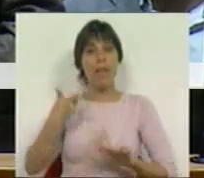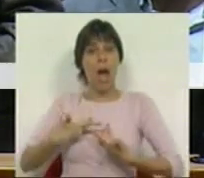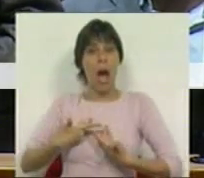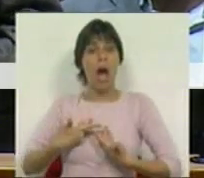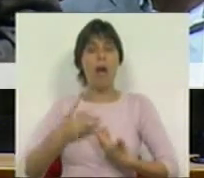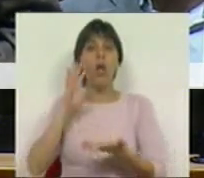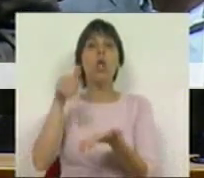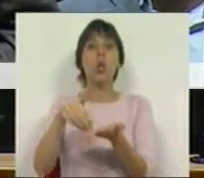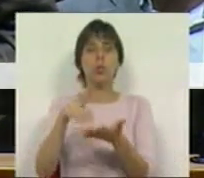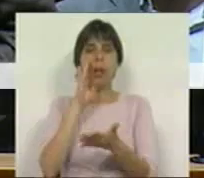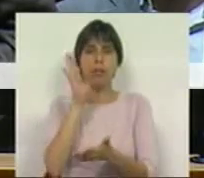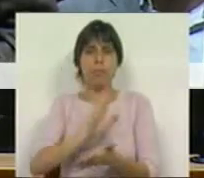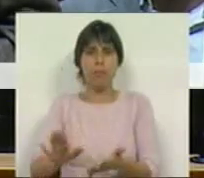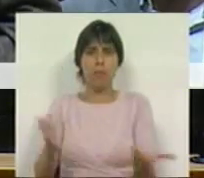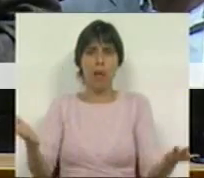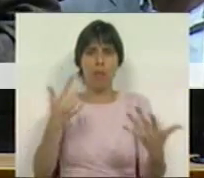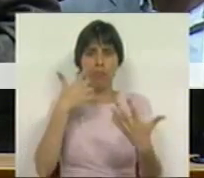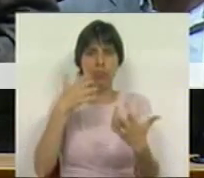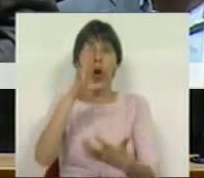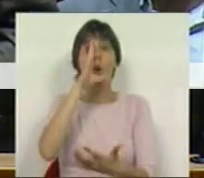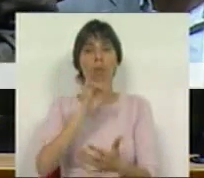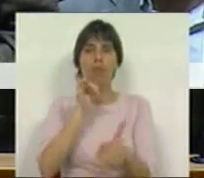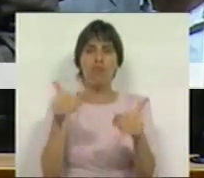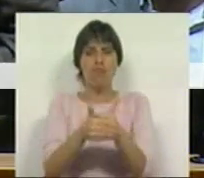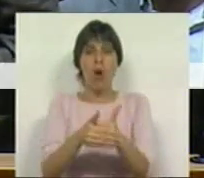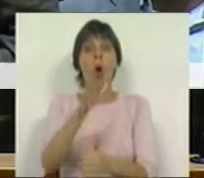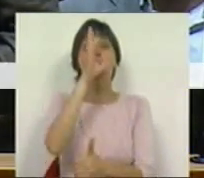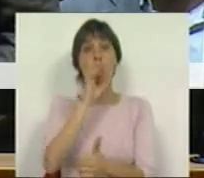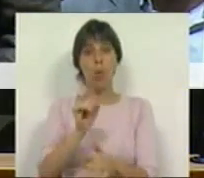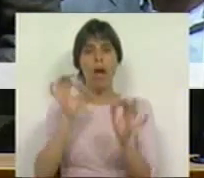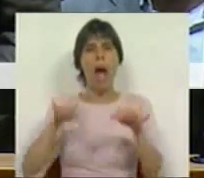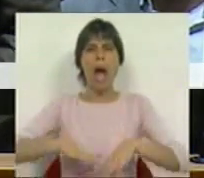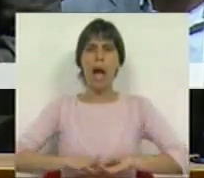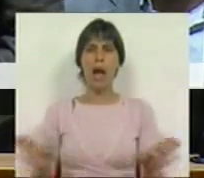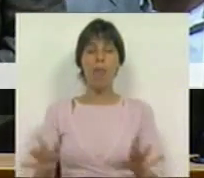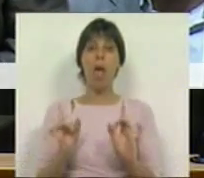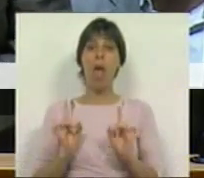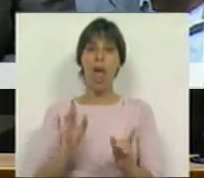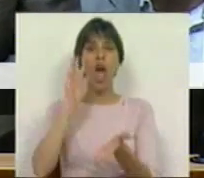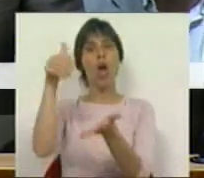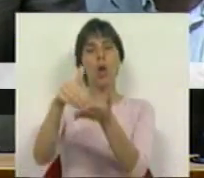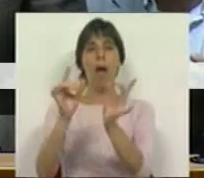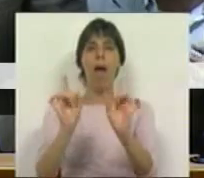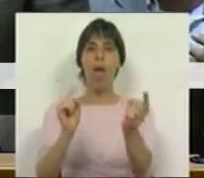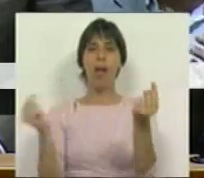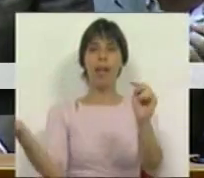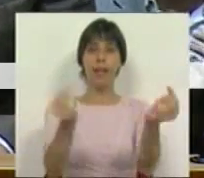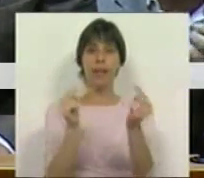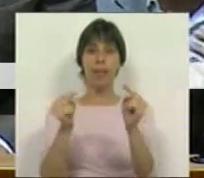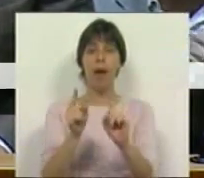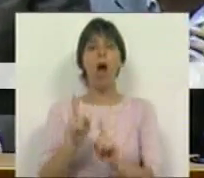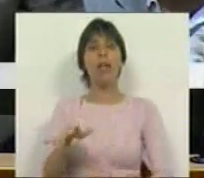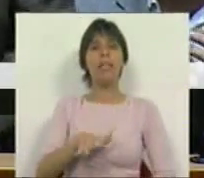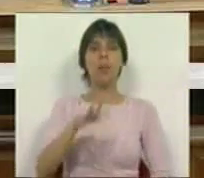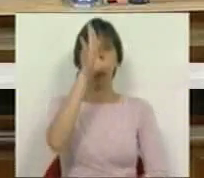e o resultado está à vista. O Governo morreu, o Governo acabou. Este é o resultado do debate do